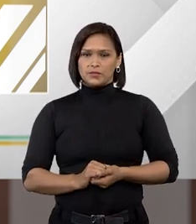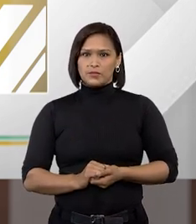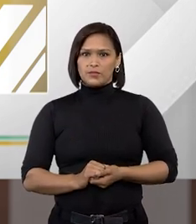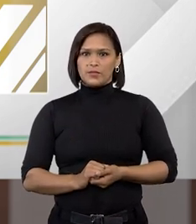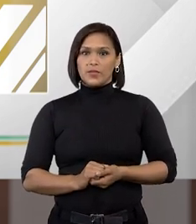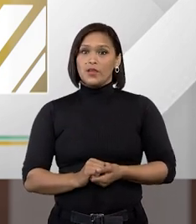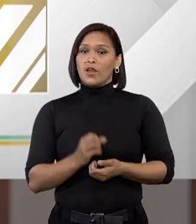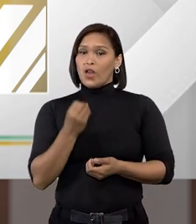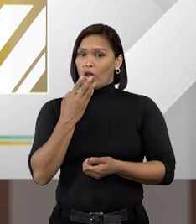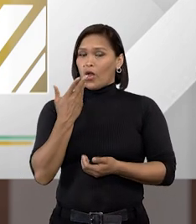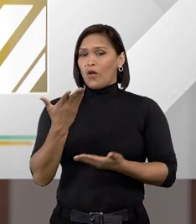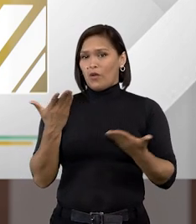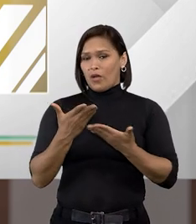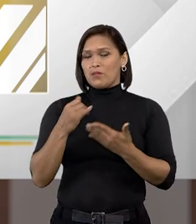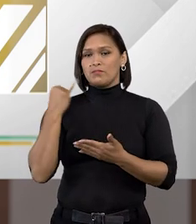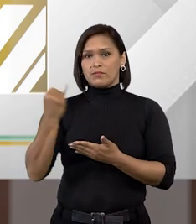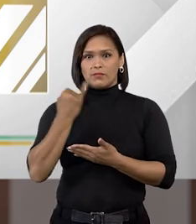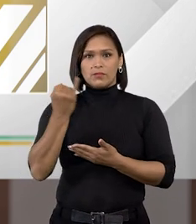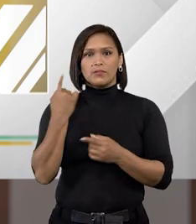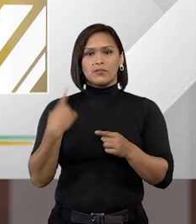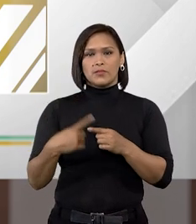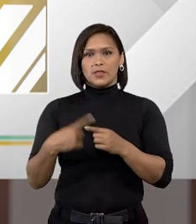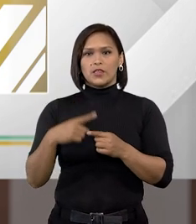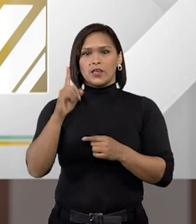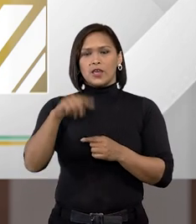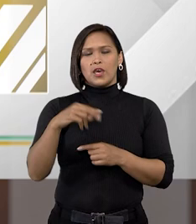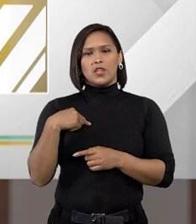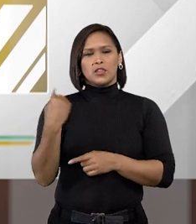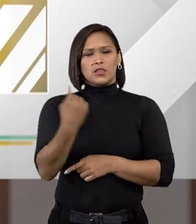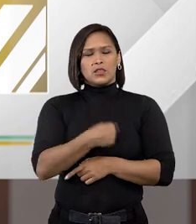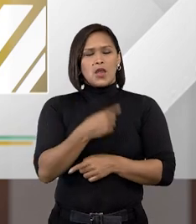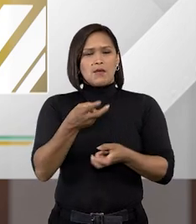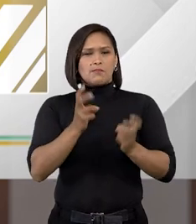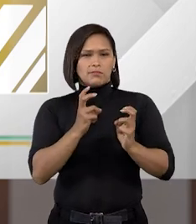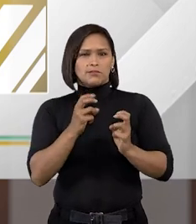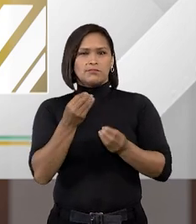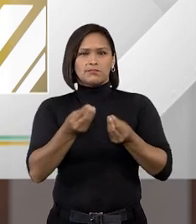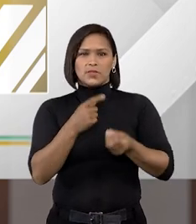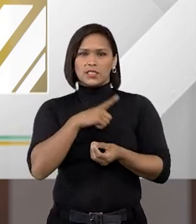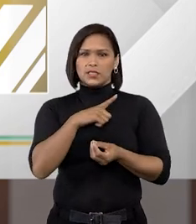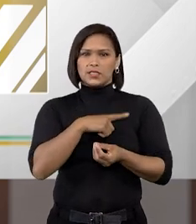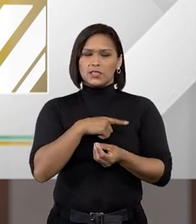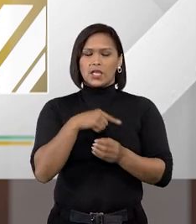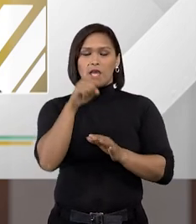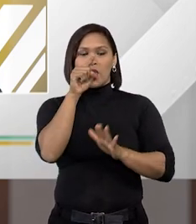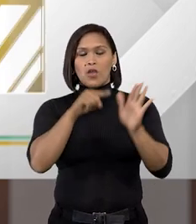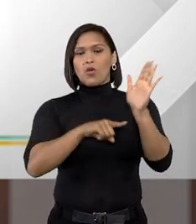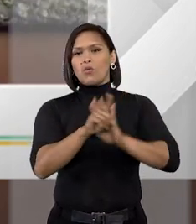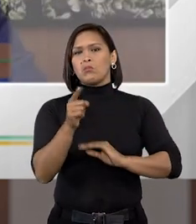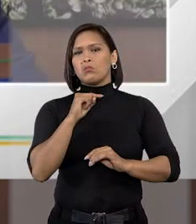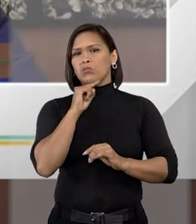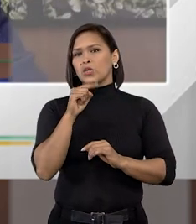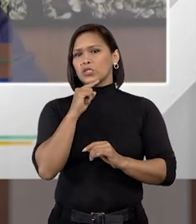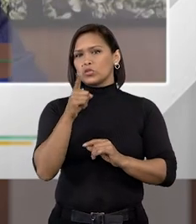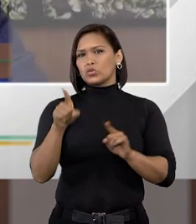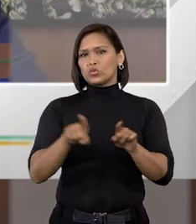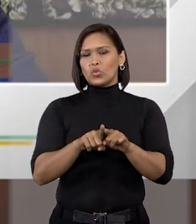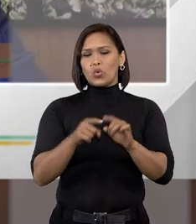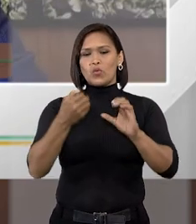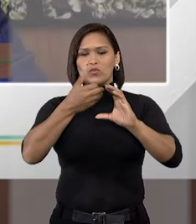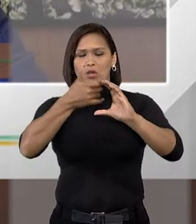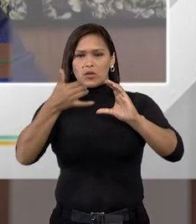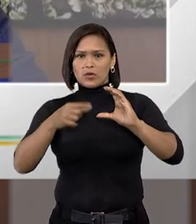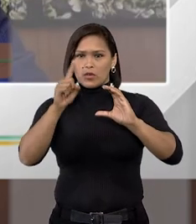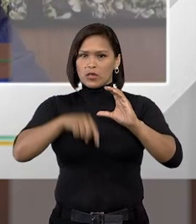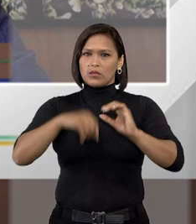é um precedente muito importante porque a gente realmente tem uma questão crônica